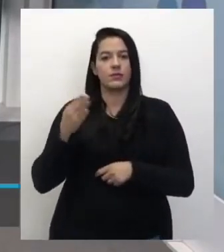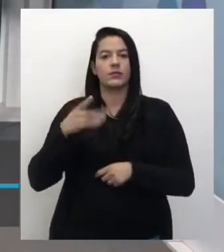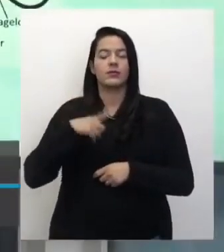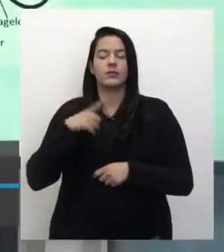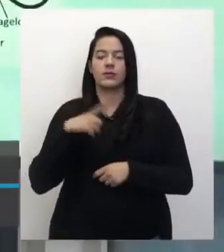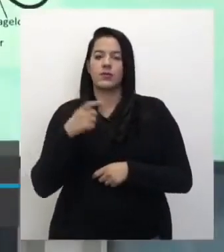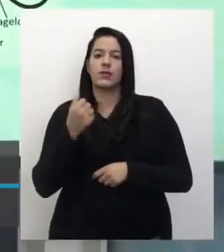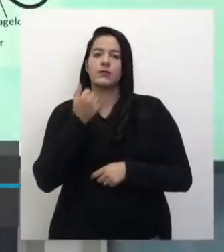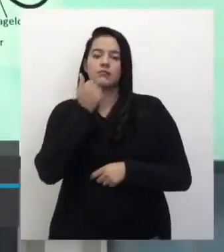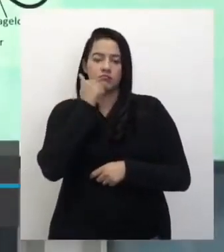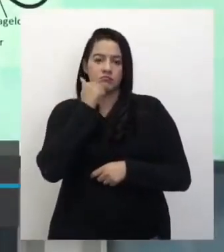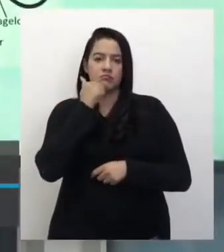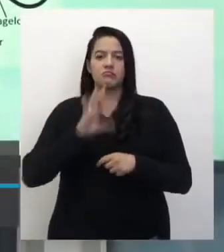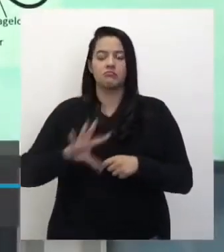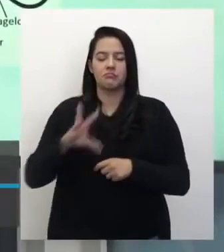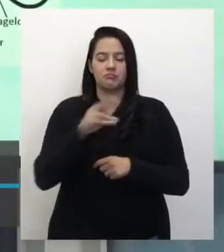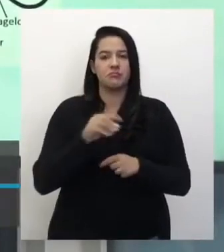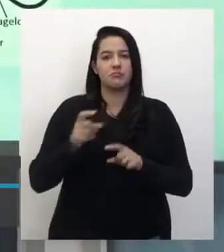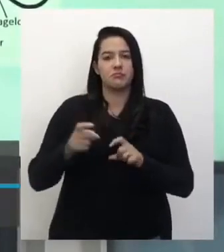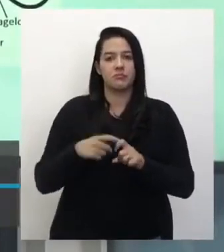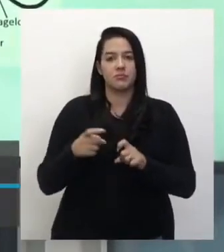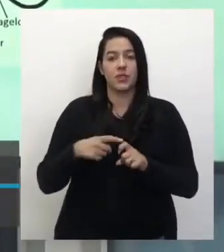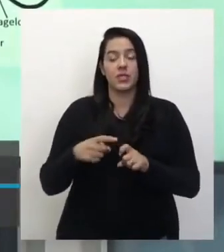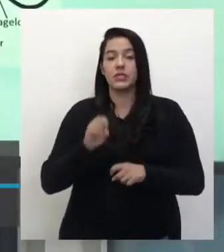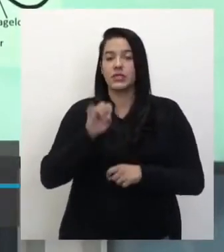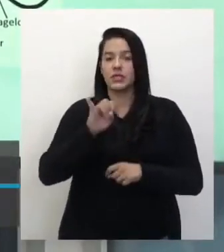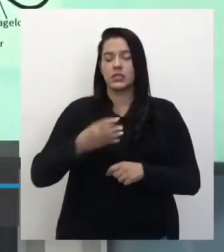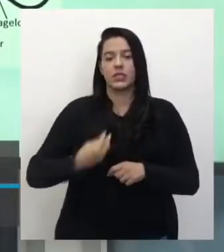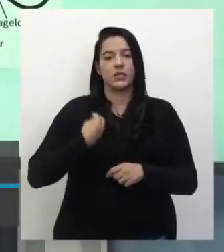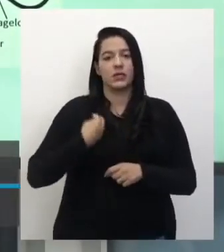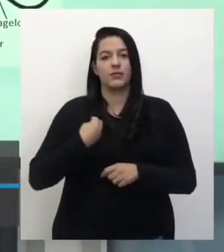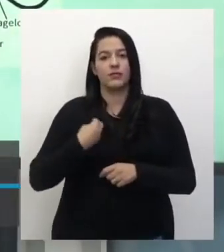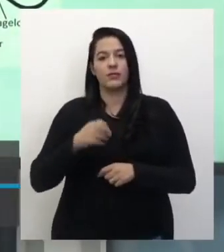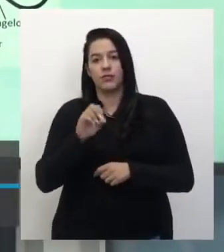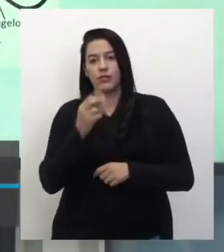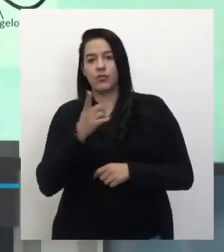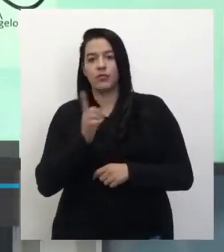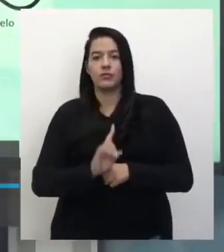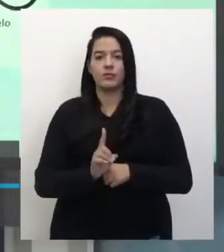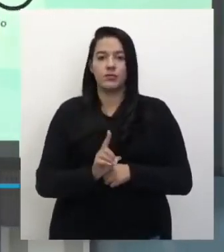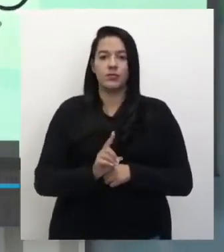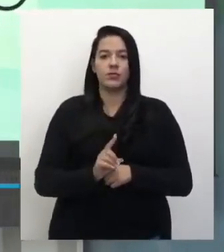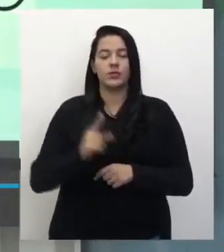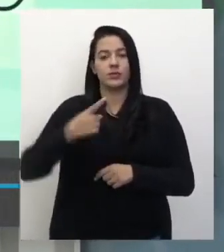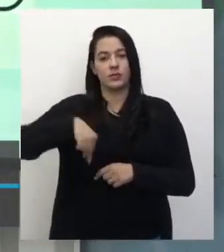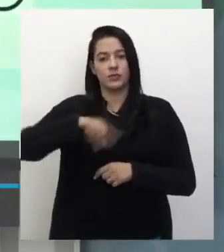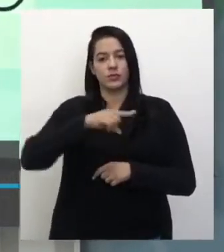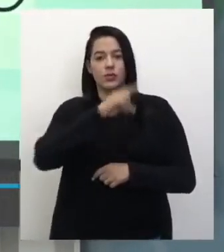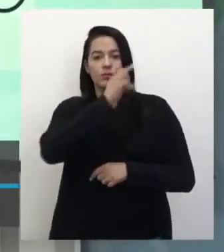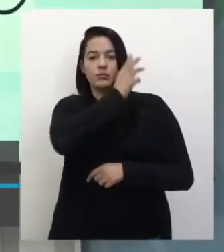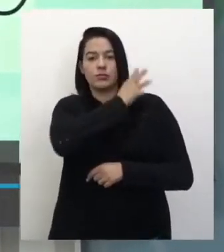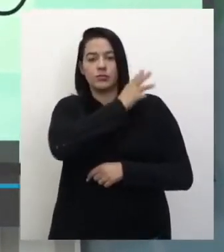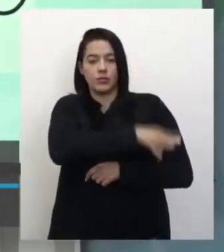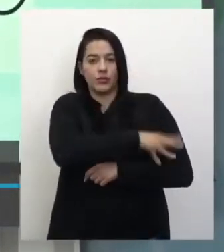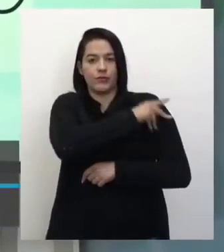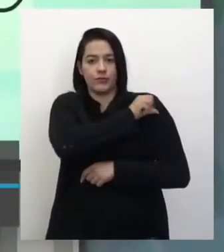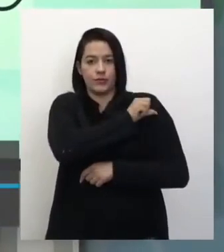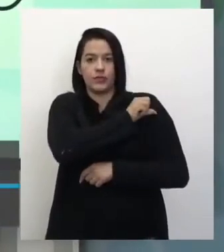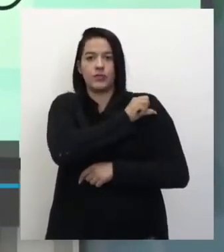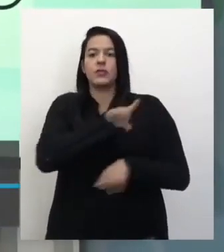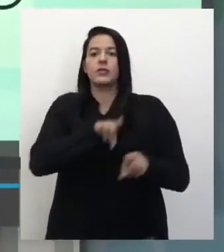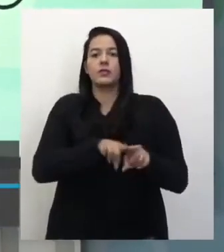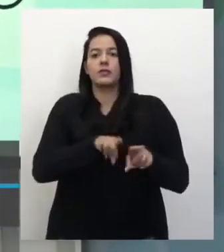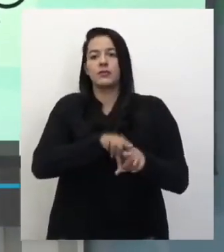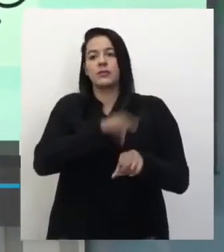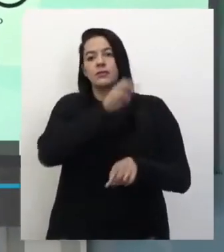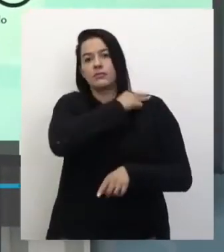médica, etc. Se o vírus é vivo ou não. pra nós, do ensino fundamental e do ensino médio, a gente estuda como um